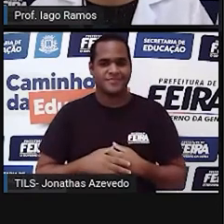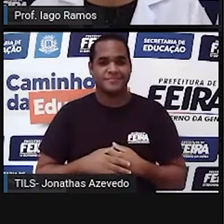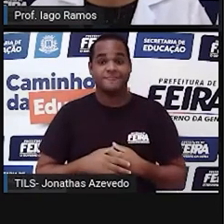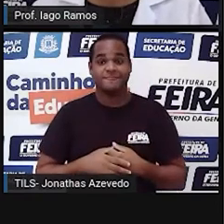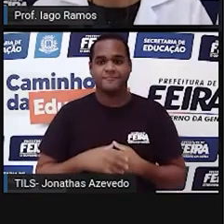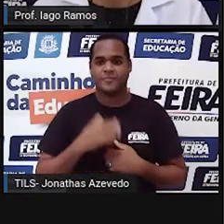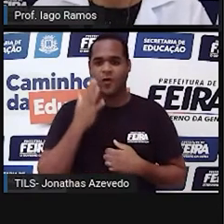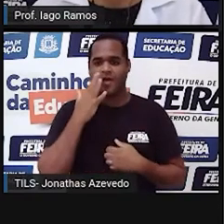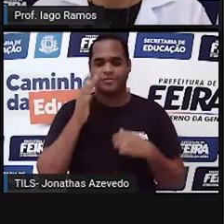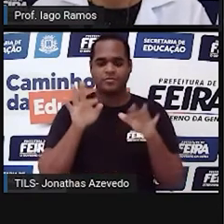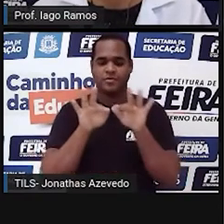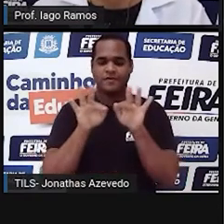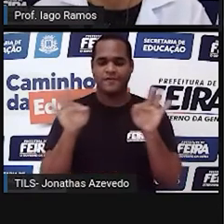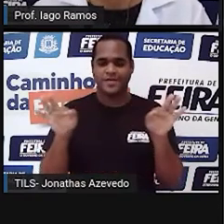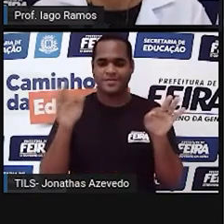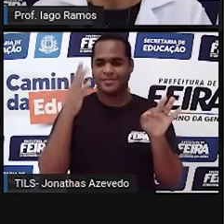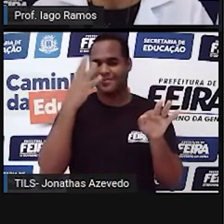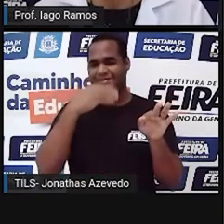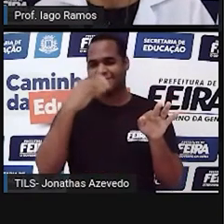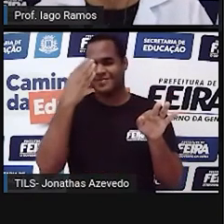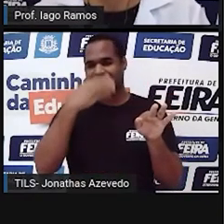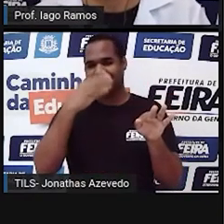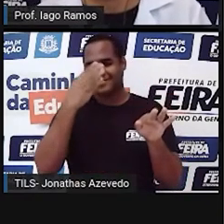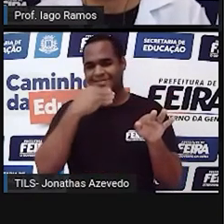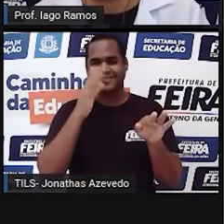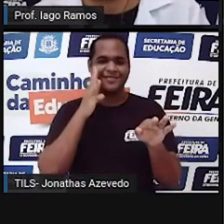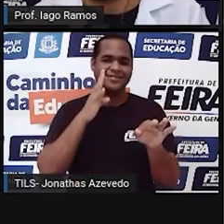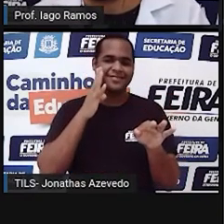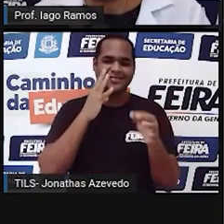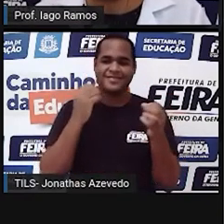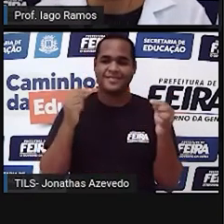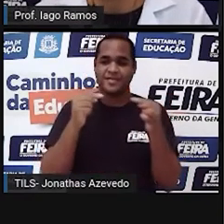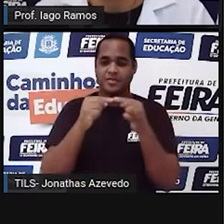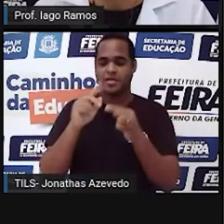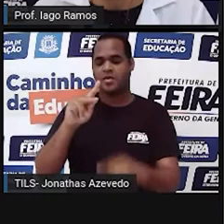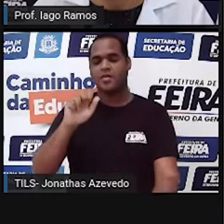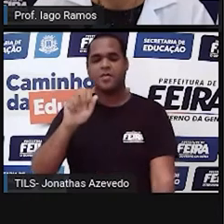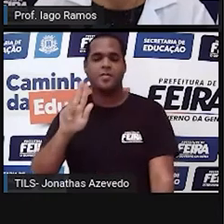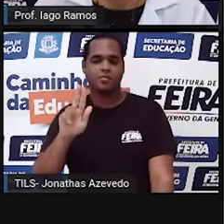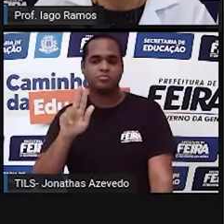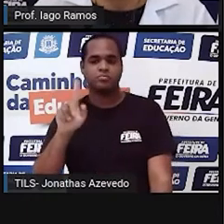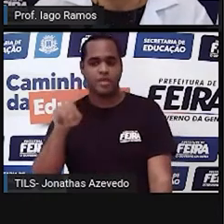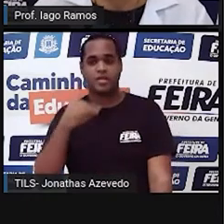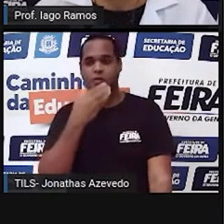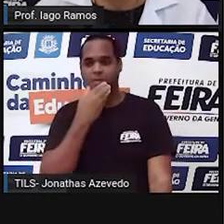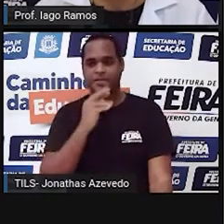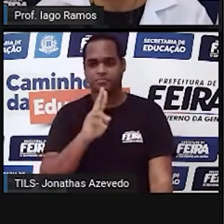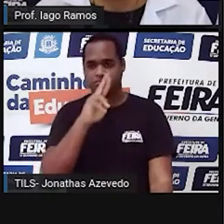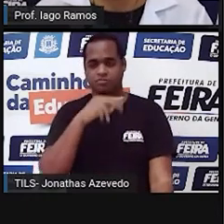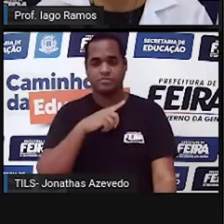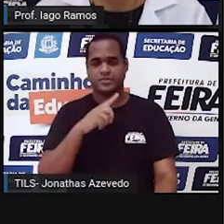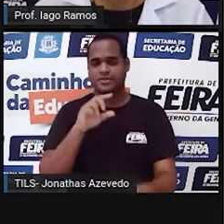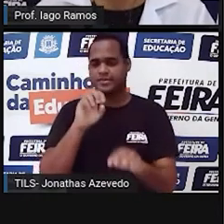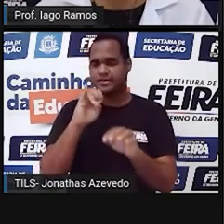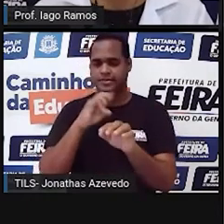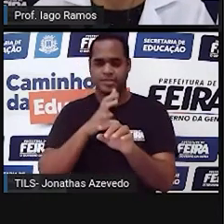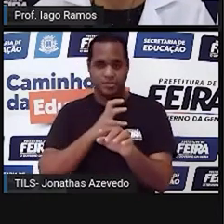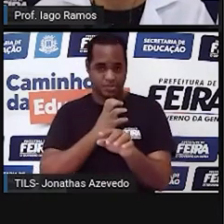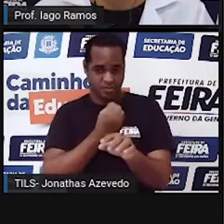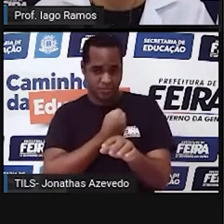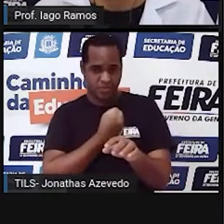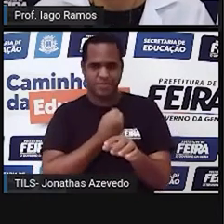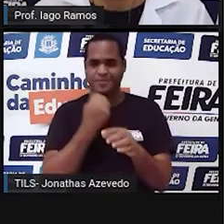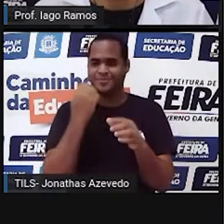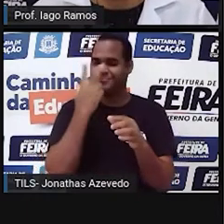frase bacana vai aparecer para você aí, né? Essa frase do Paul e ele diz o seguinte, ó, se os números não são